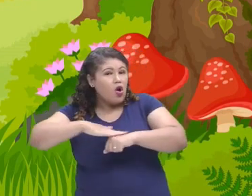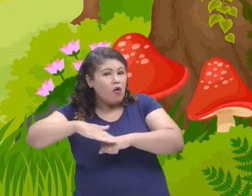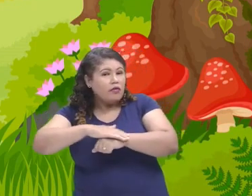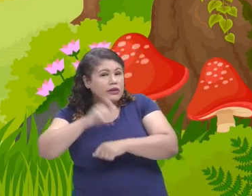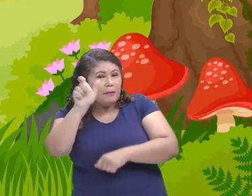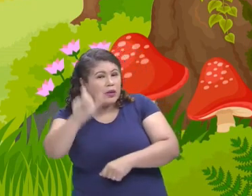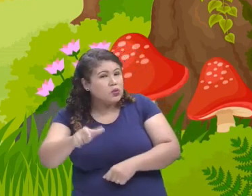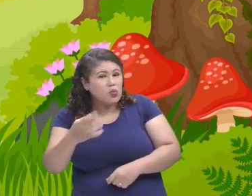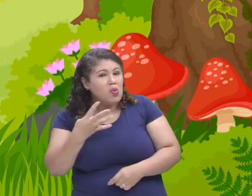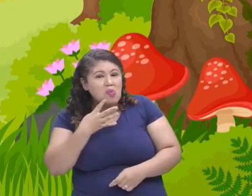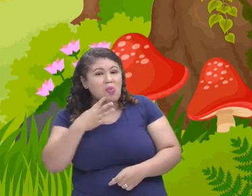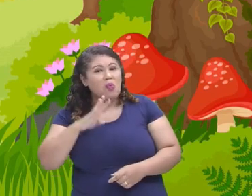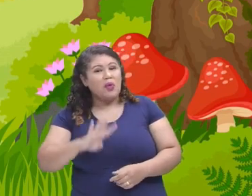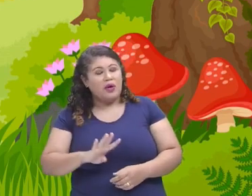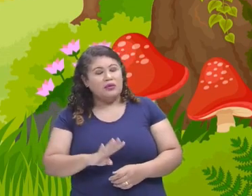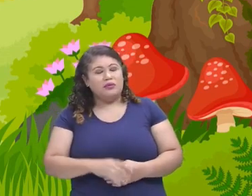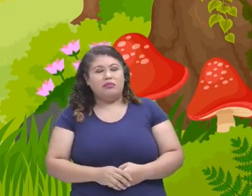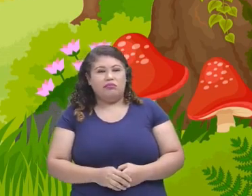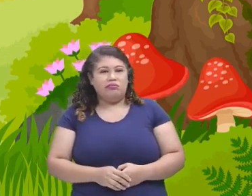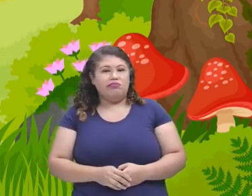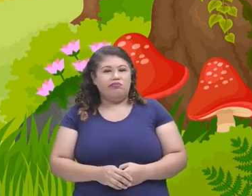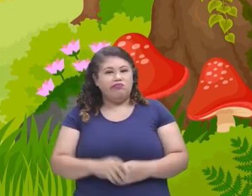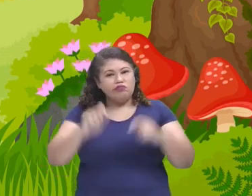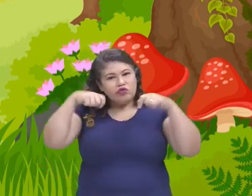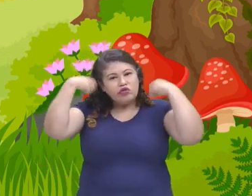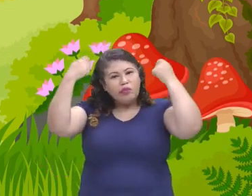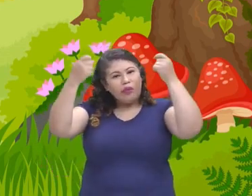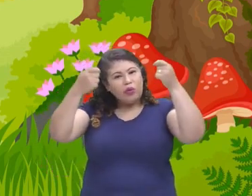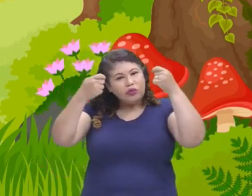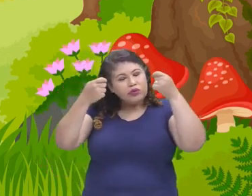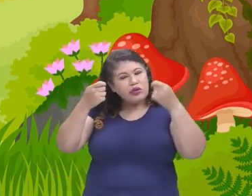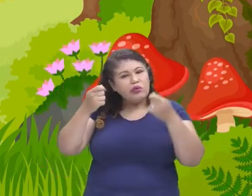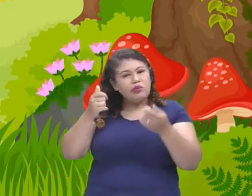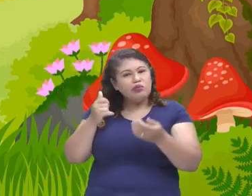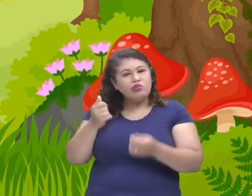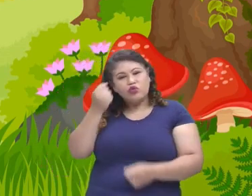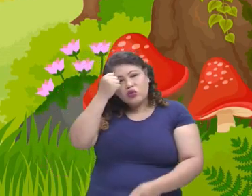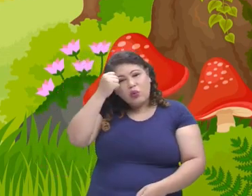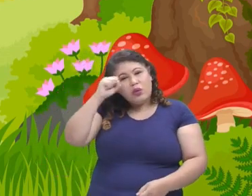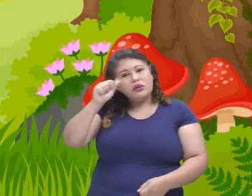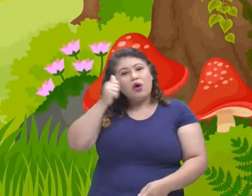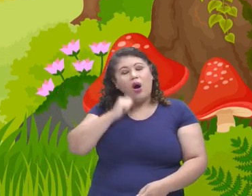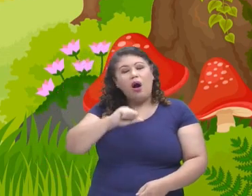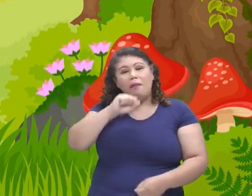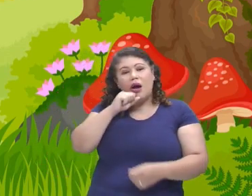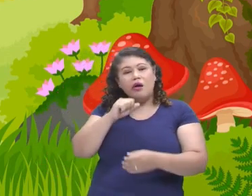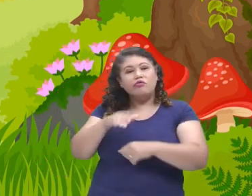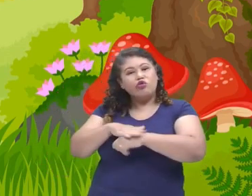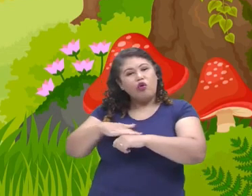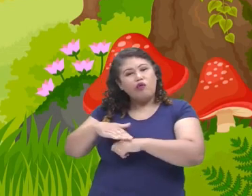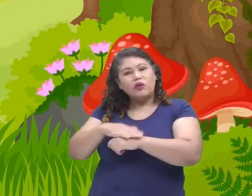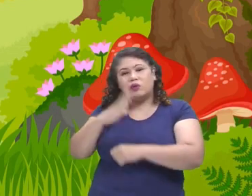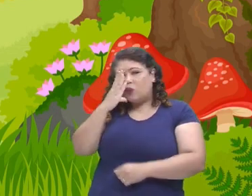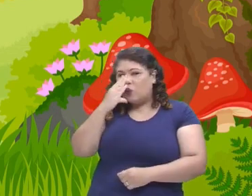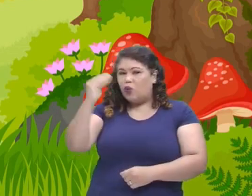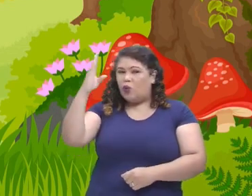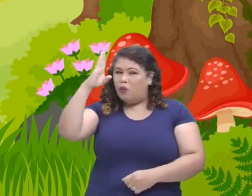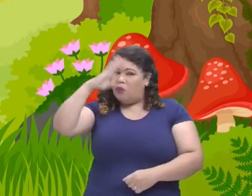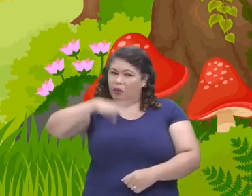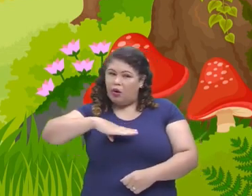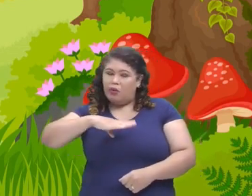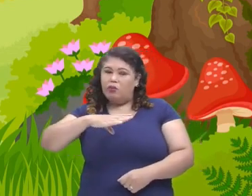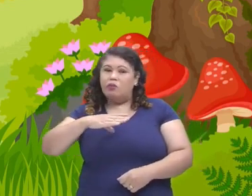fez? Ela falou com o lobo mau. E foi aí que o lobo mau fez tudo aquilo com a sua